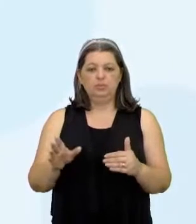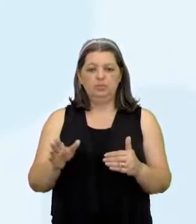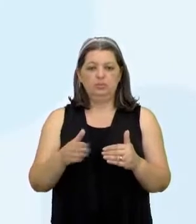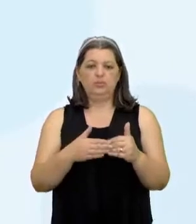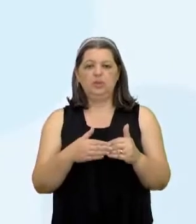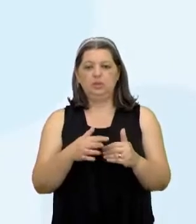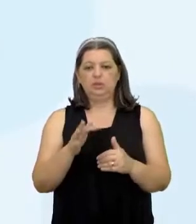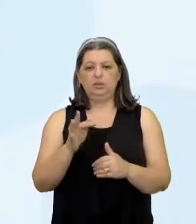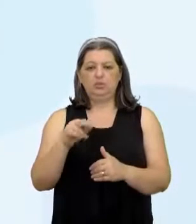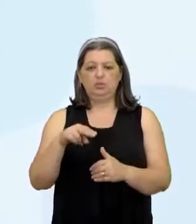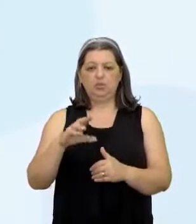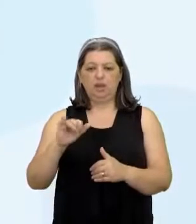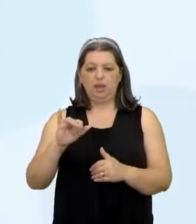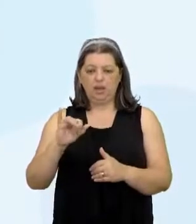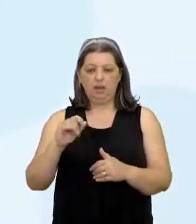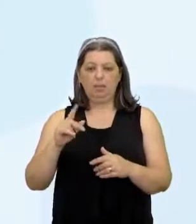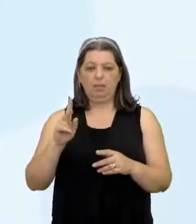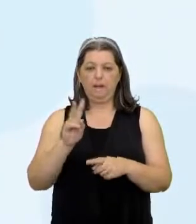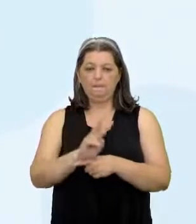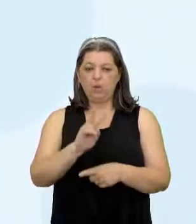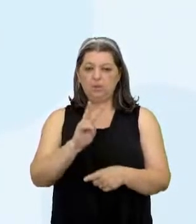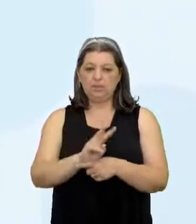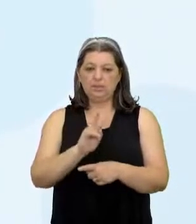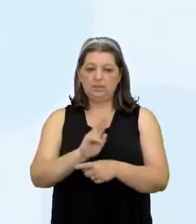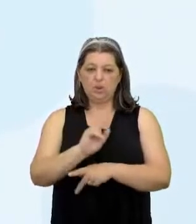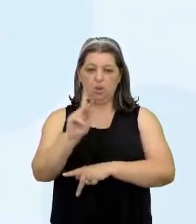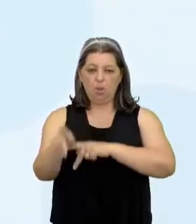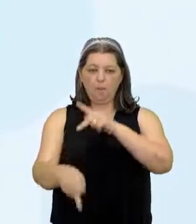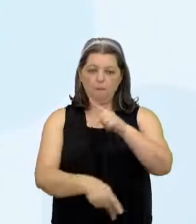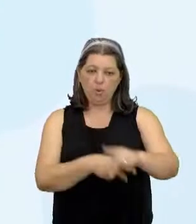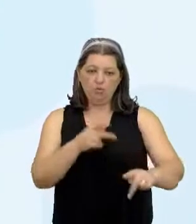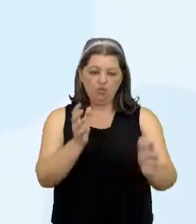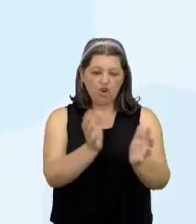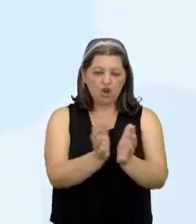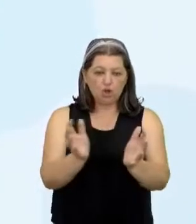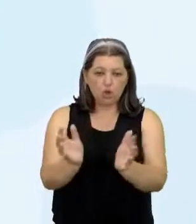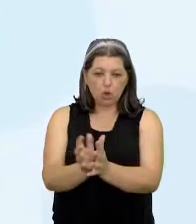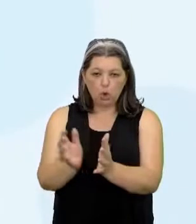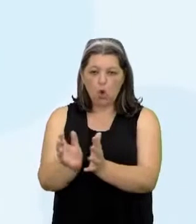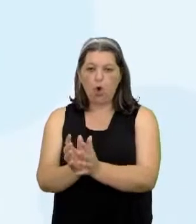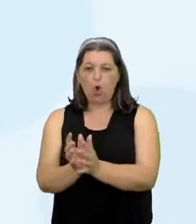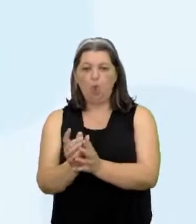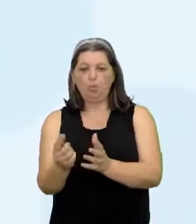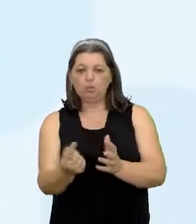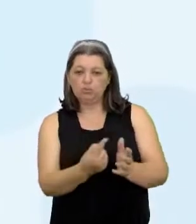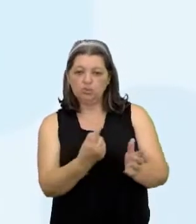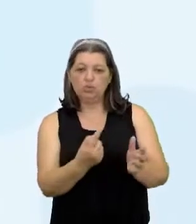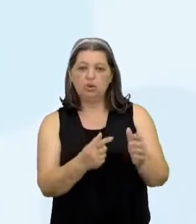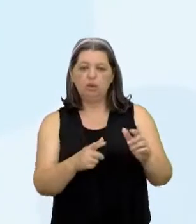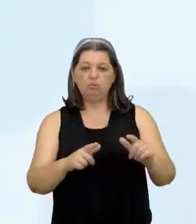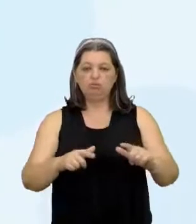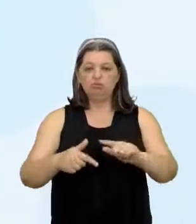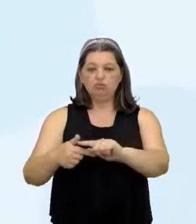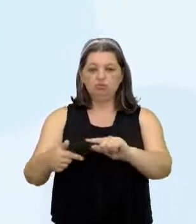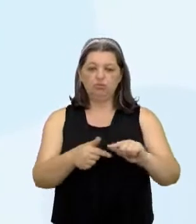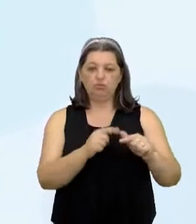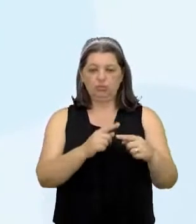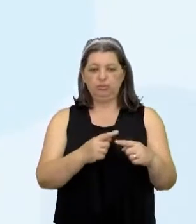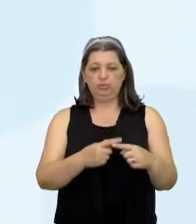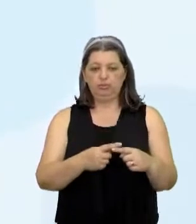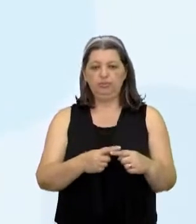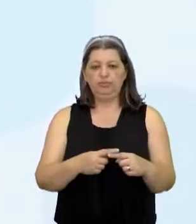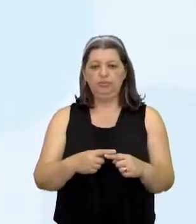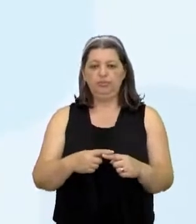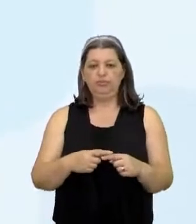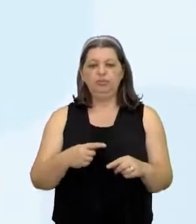Para a proteção dos povos E grupos indígenas isolados Com estabelecimento de restrição De ingresso e trânsito De